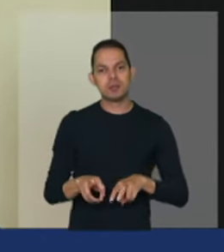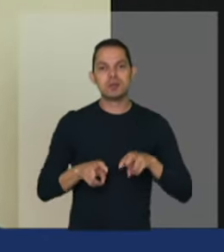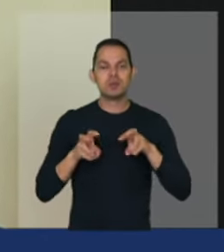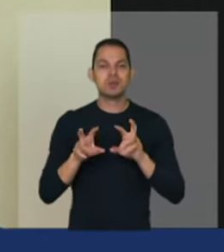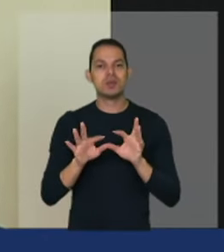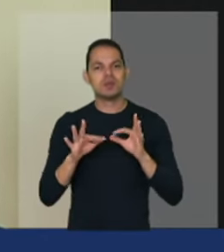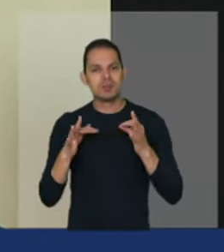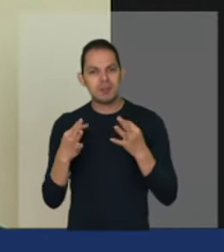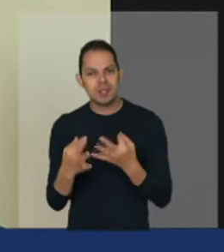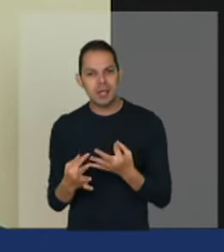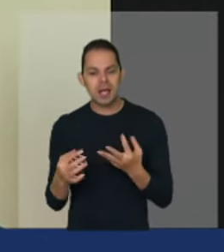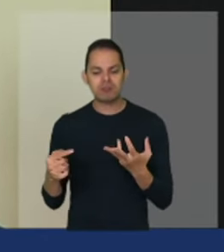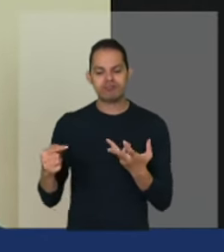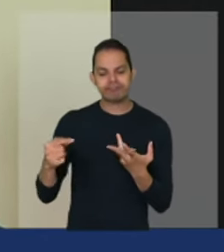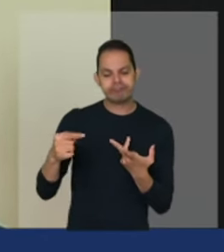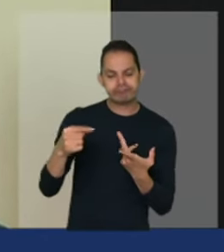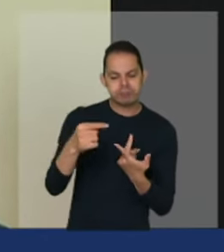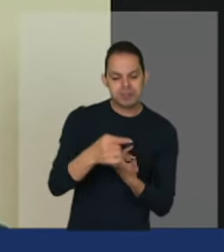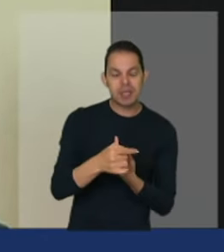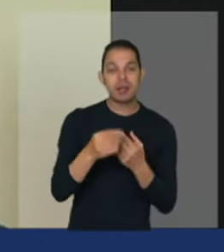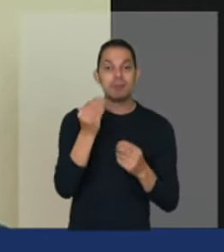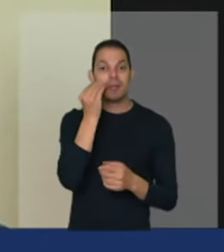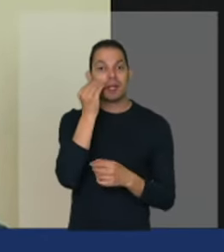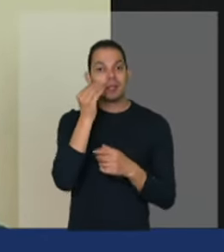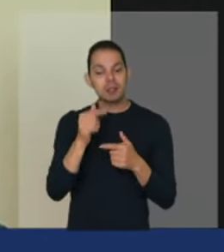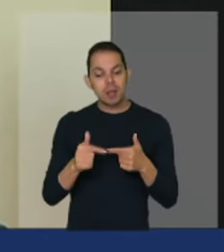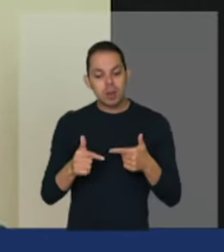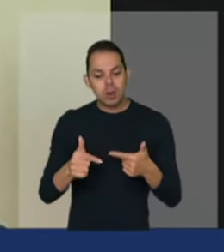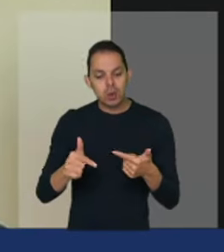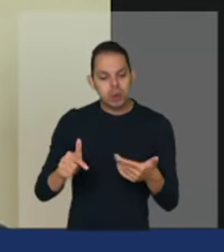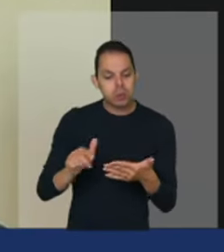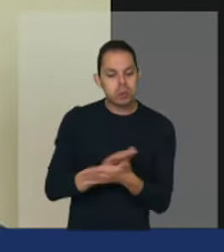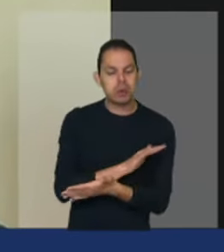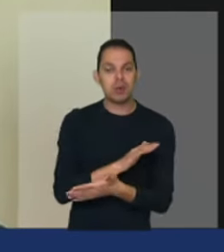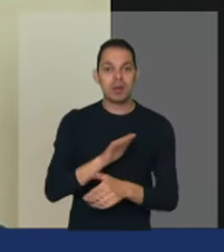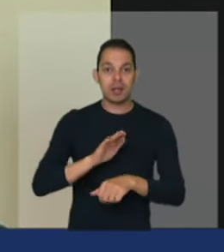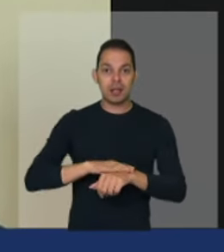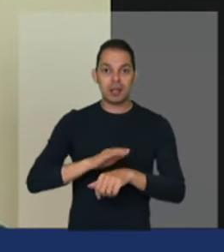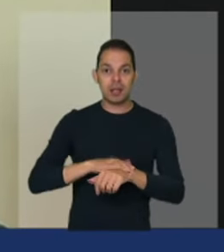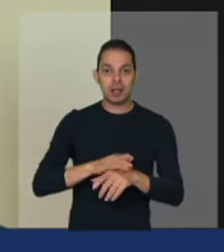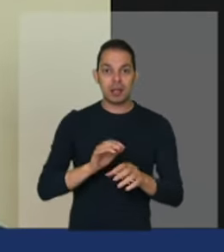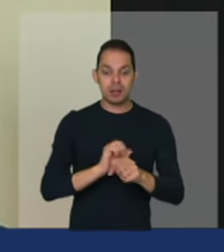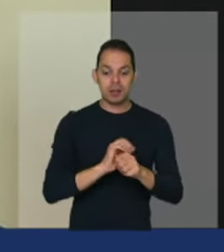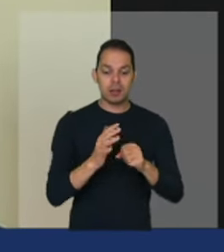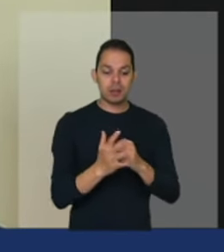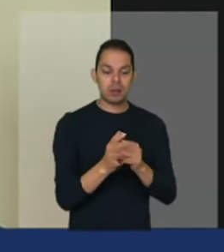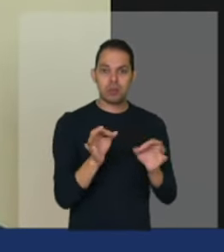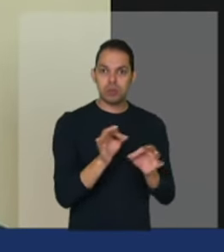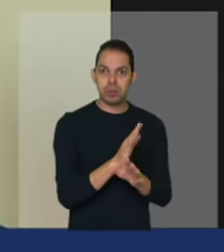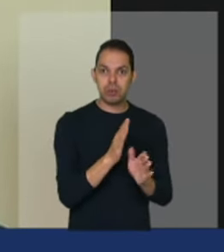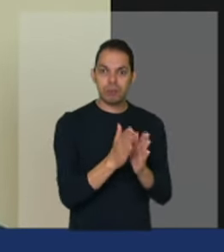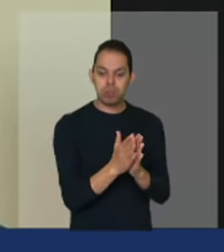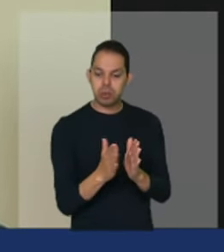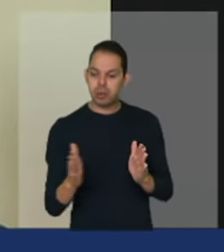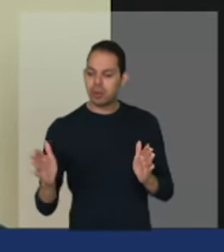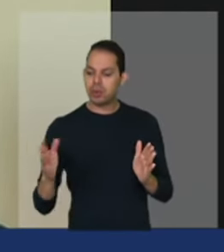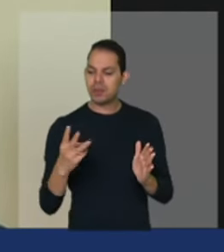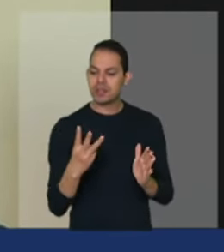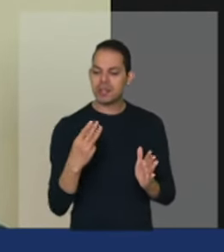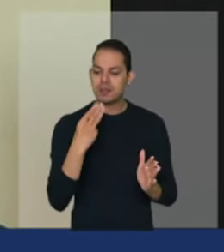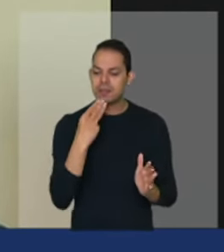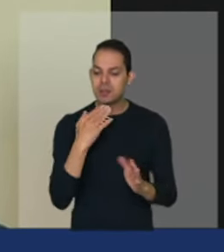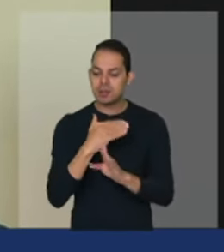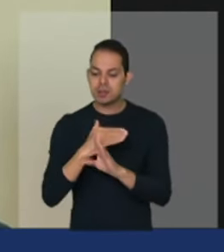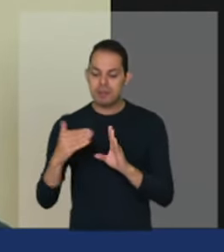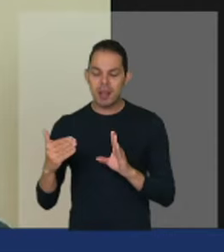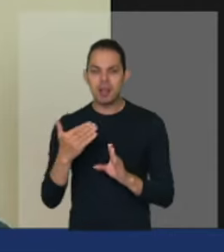necessidades até para combater nesse tempo pós pandemia os mais de 13 milhões e meio de agricultores de homens e mulheres